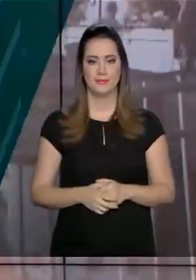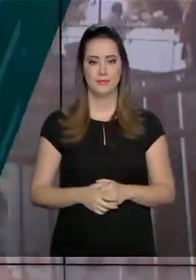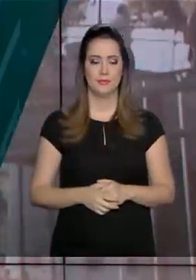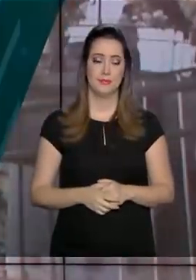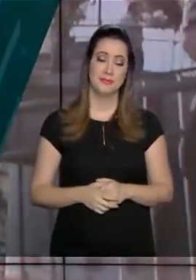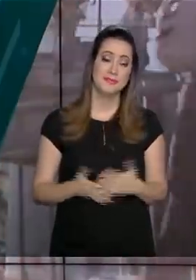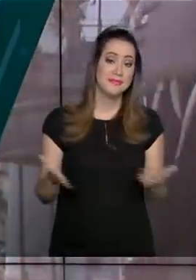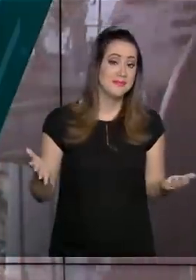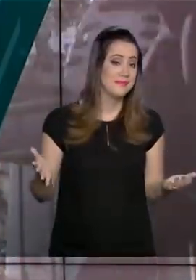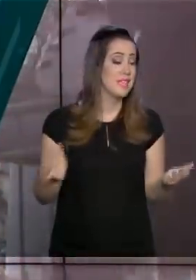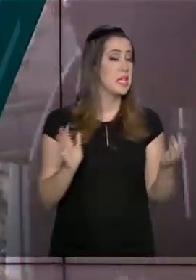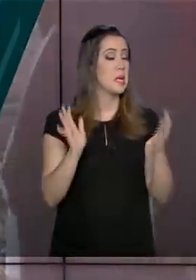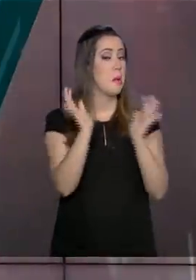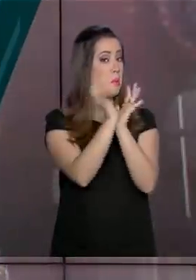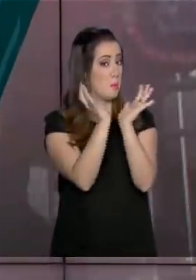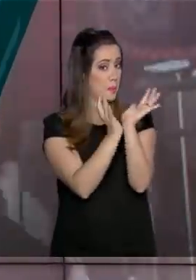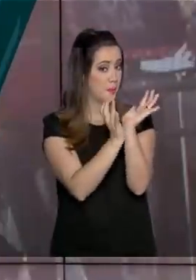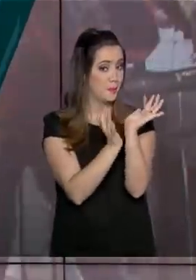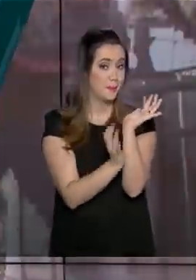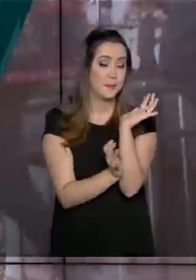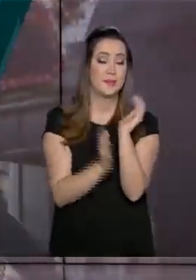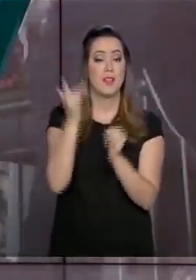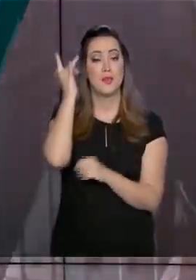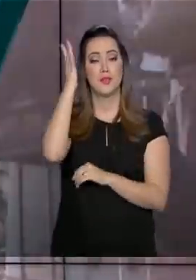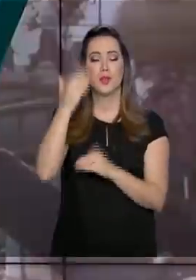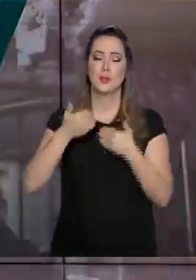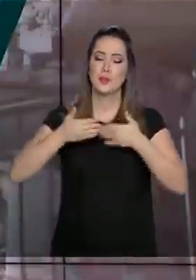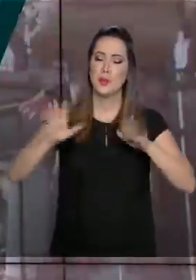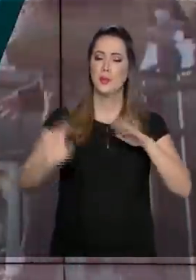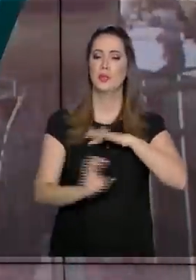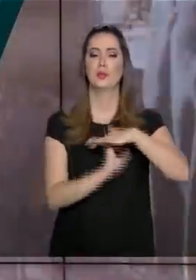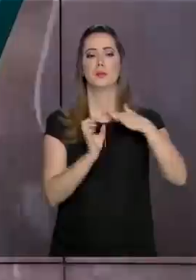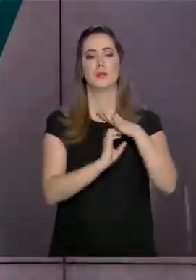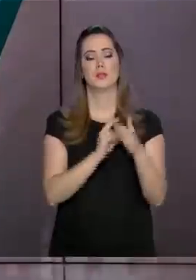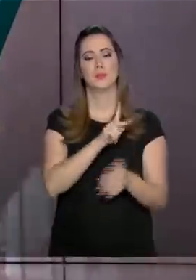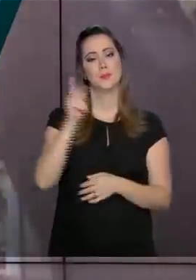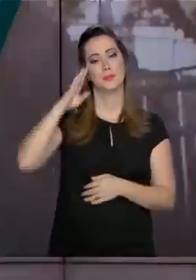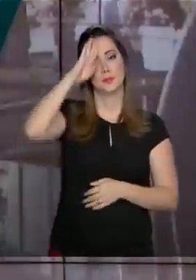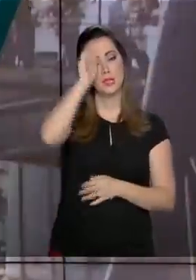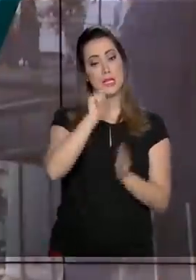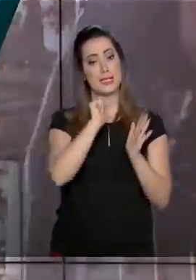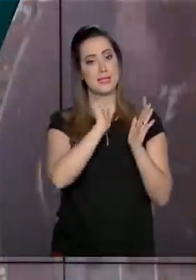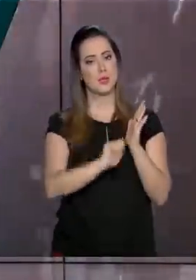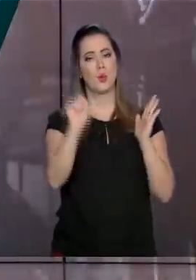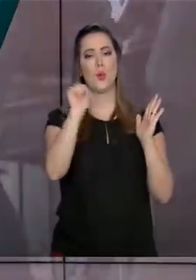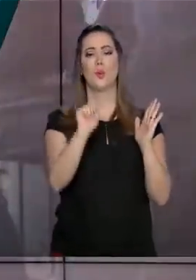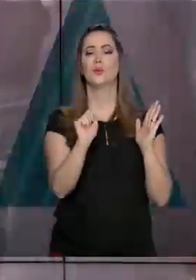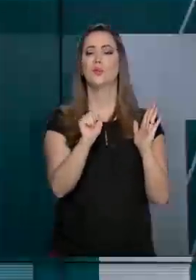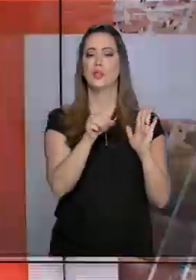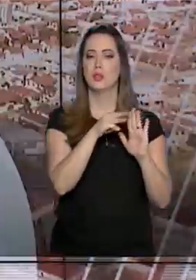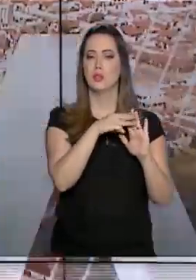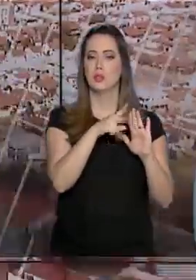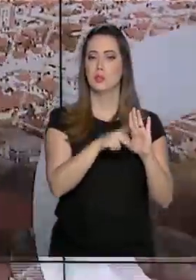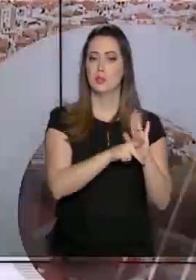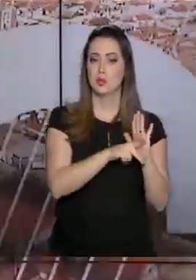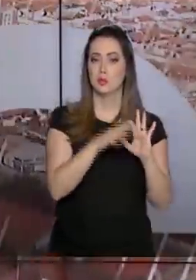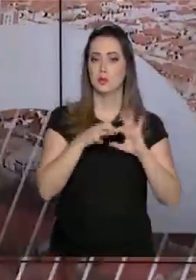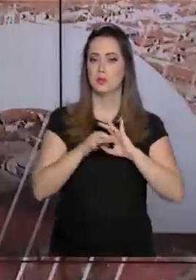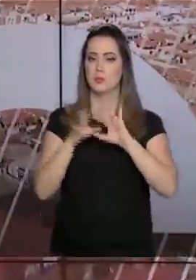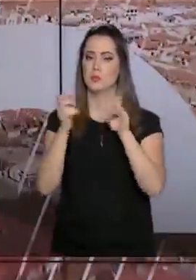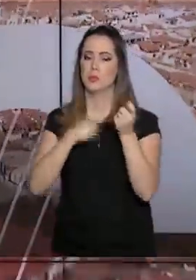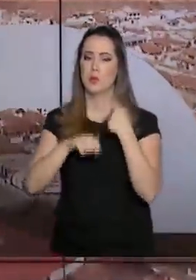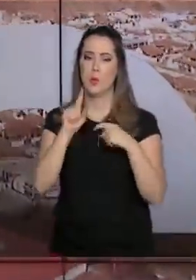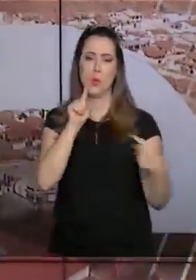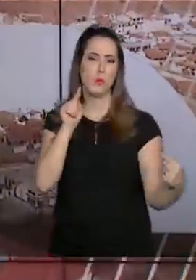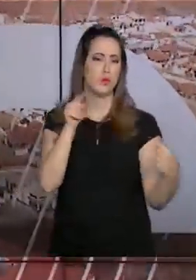Menos burocracia e mais facilidade na hora de abrir um negócio. O presidente Jair Bolsonaro assinou a medida provisória da liberdade econômica. O